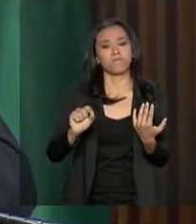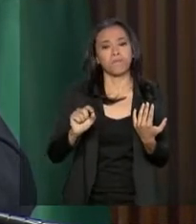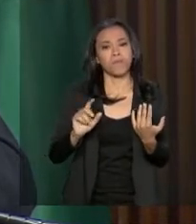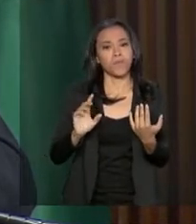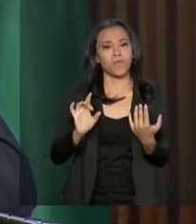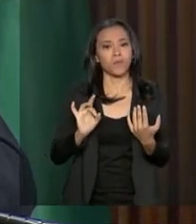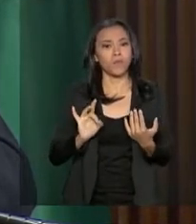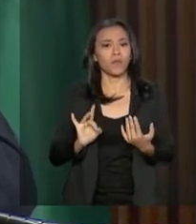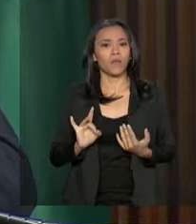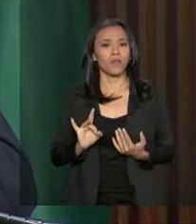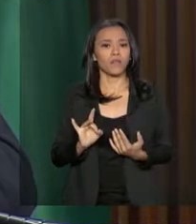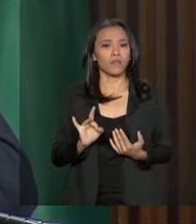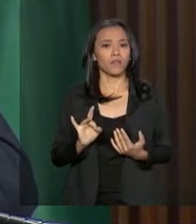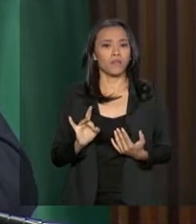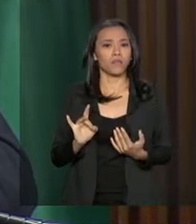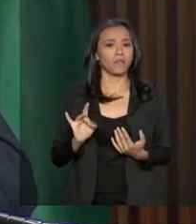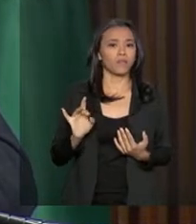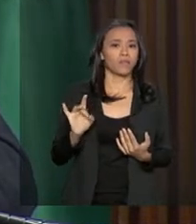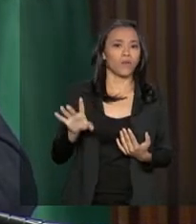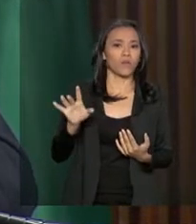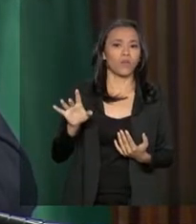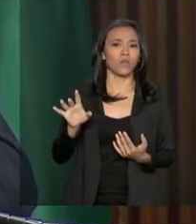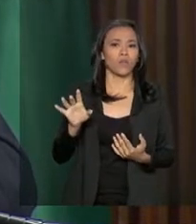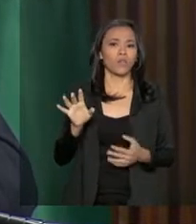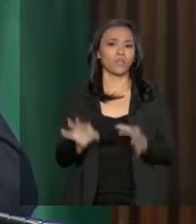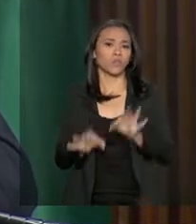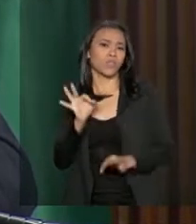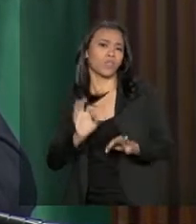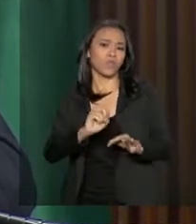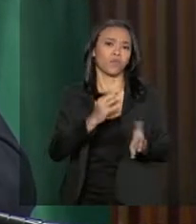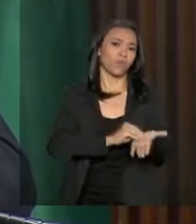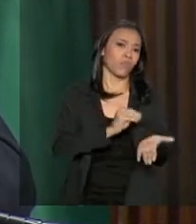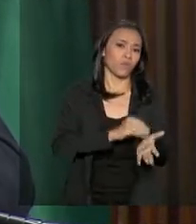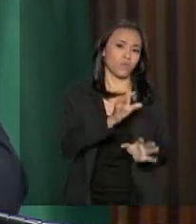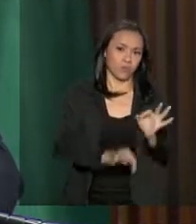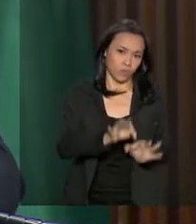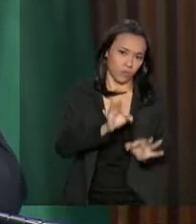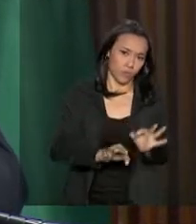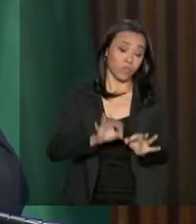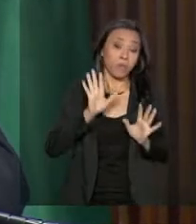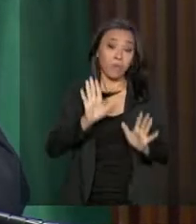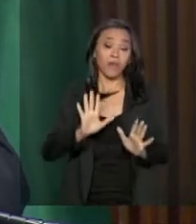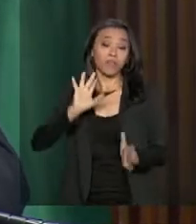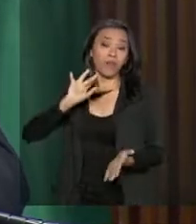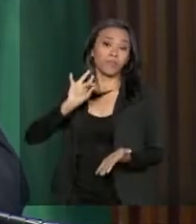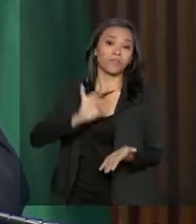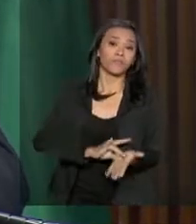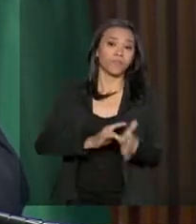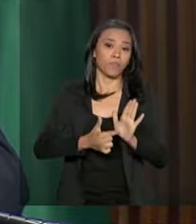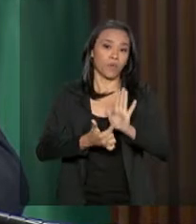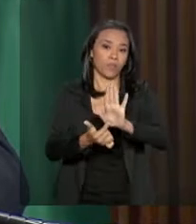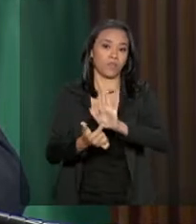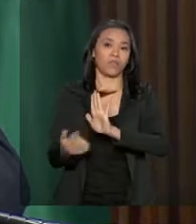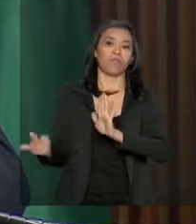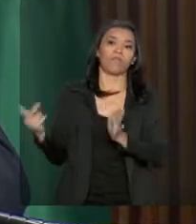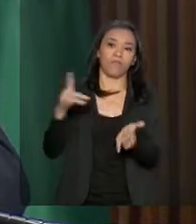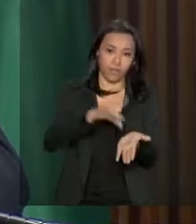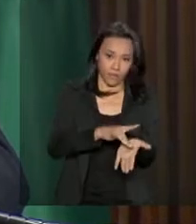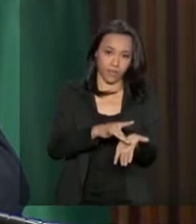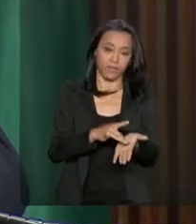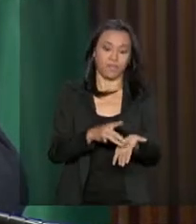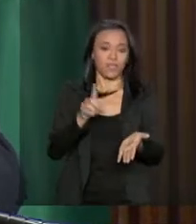é na justiça ou injustiça, é na formulação da verdade. É isto, o reconhecimento,